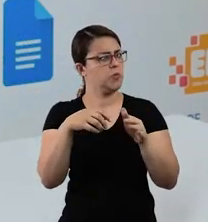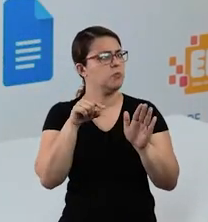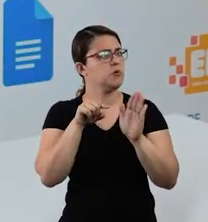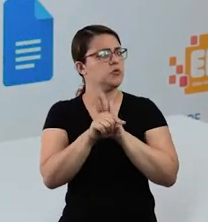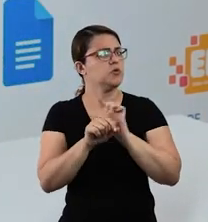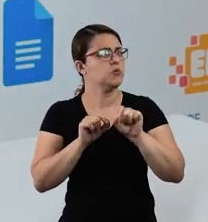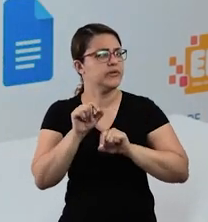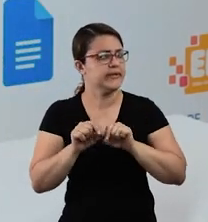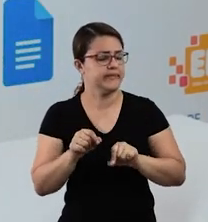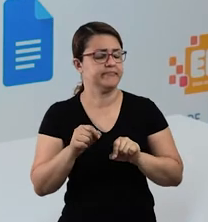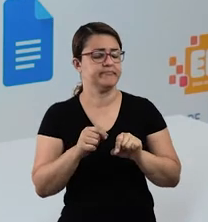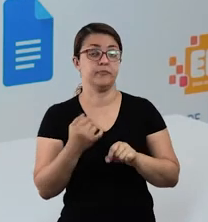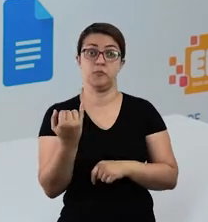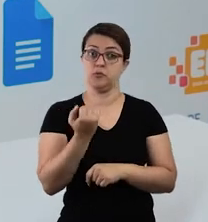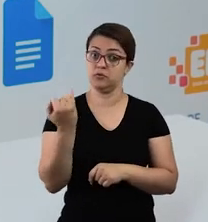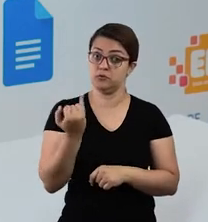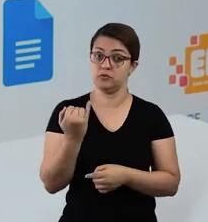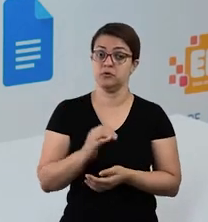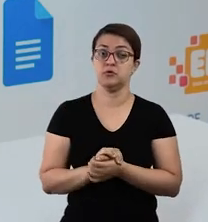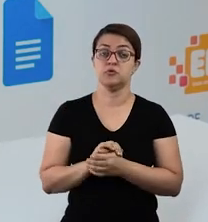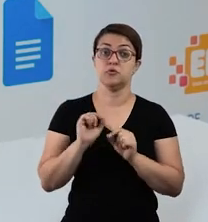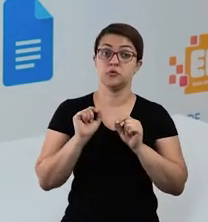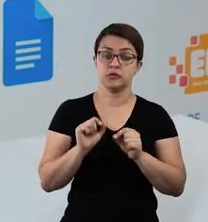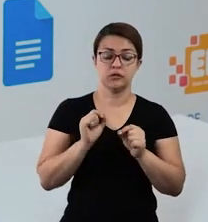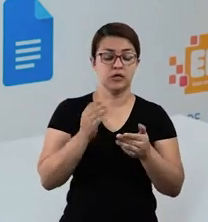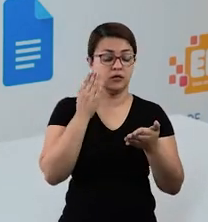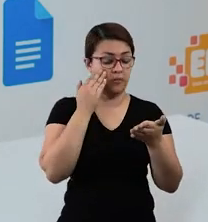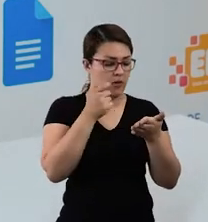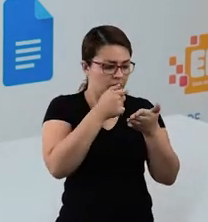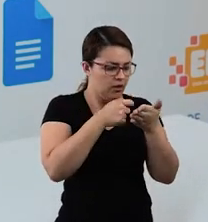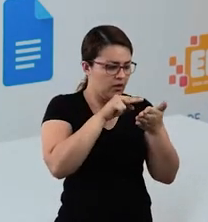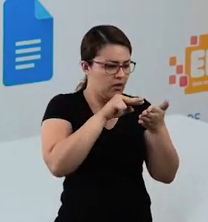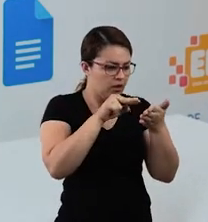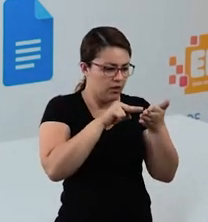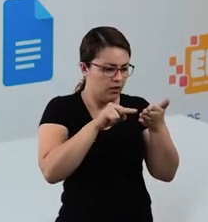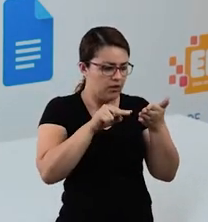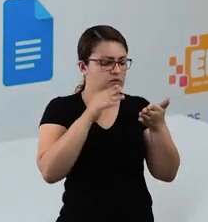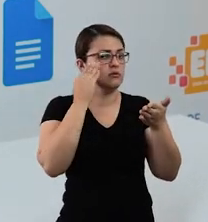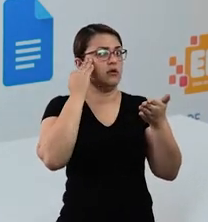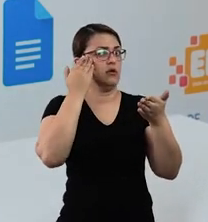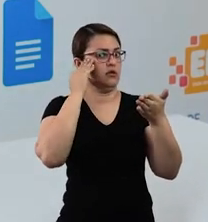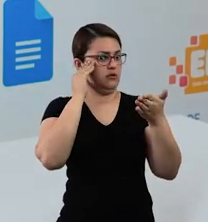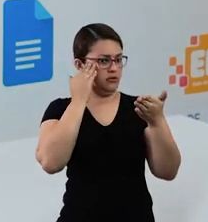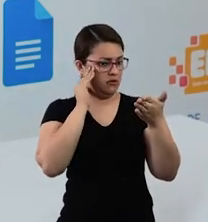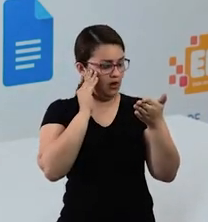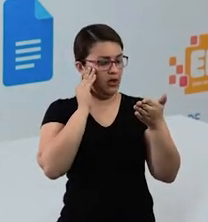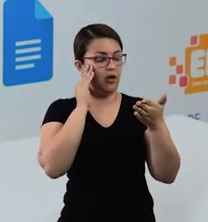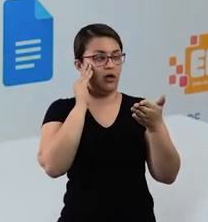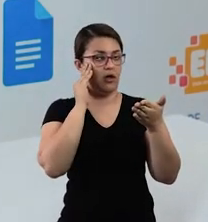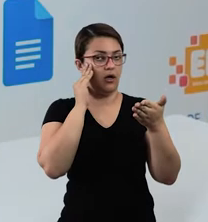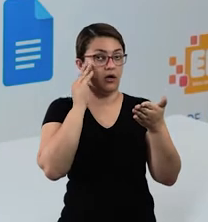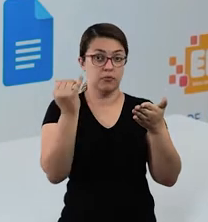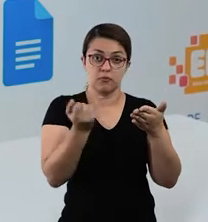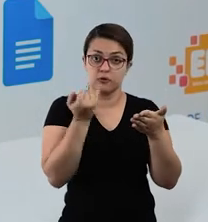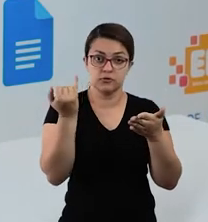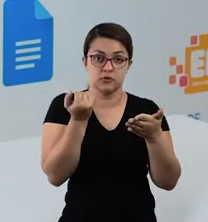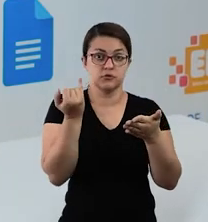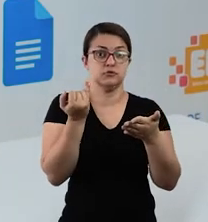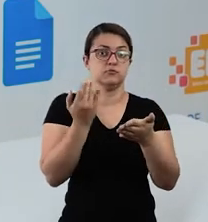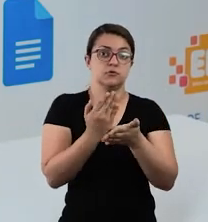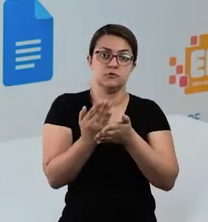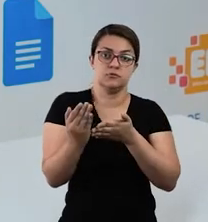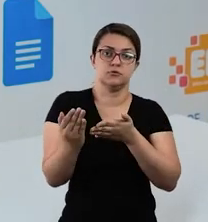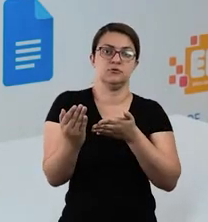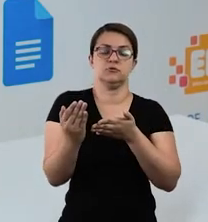perguntado. Pessoal, isso é muito importante. Interpretar, entender o que está sendo pedido é a parte mais importante para